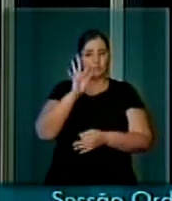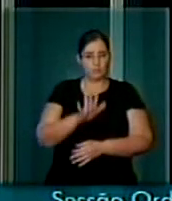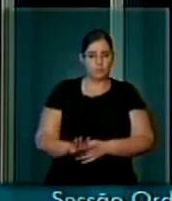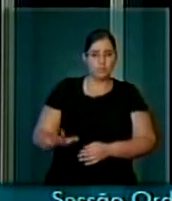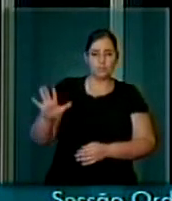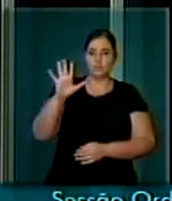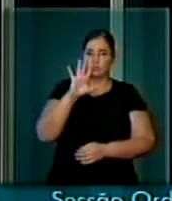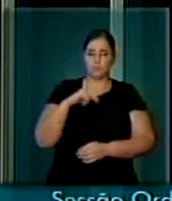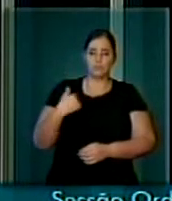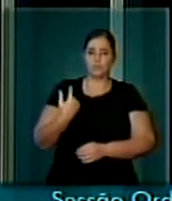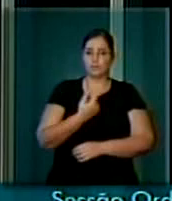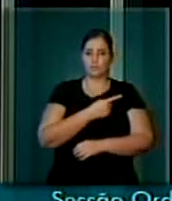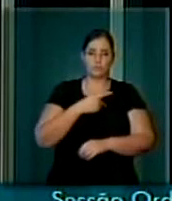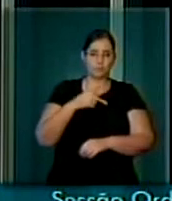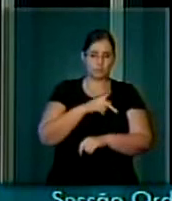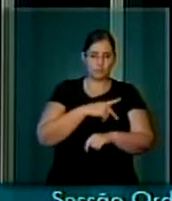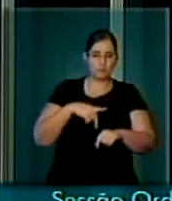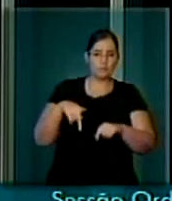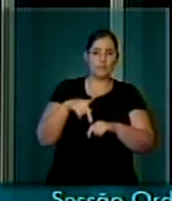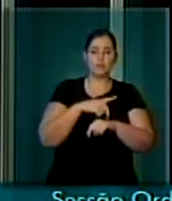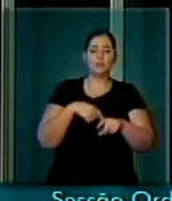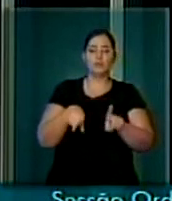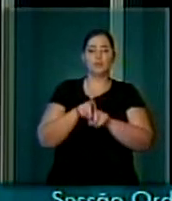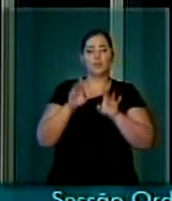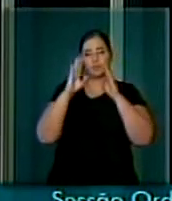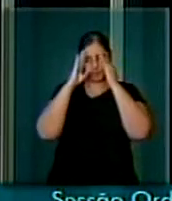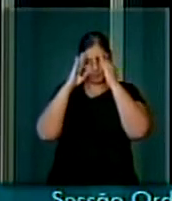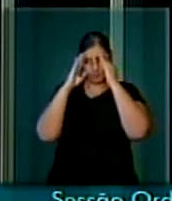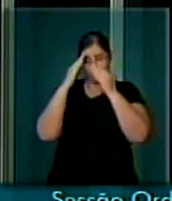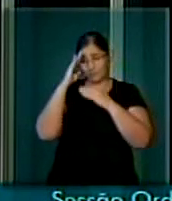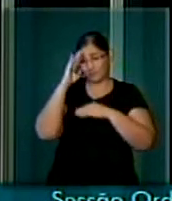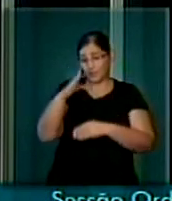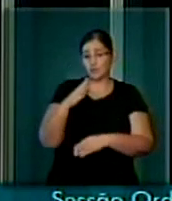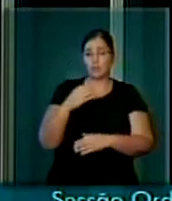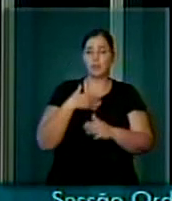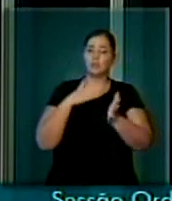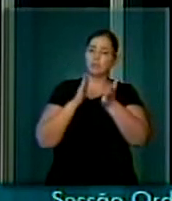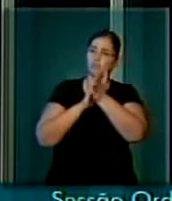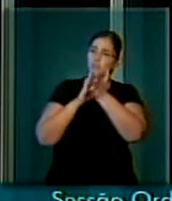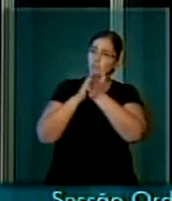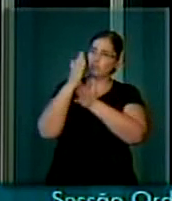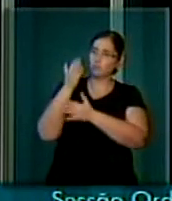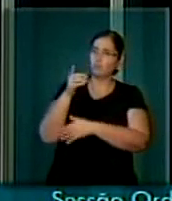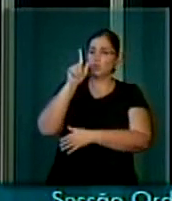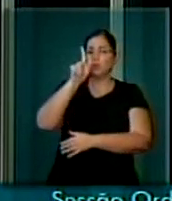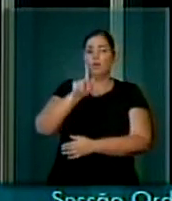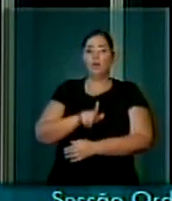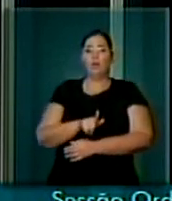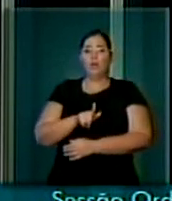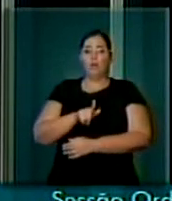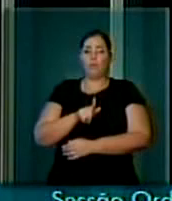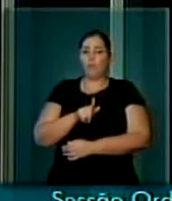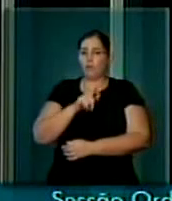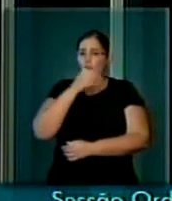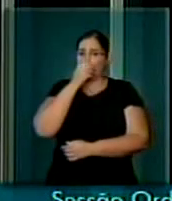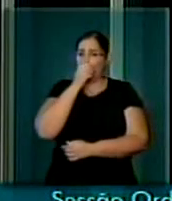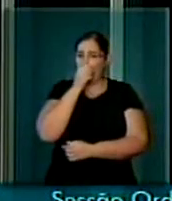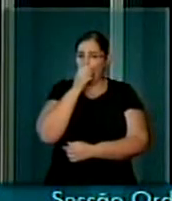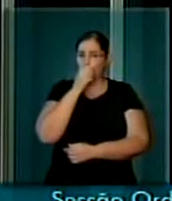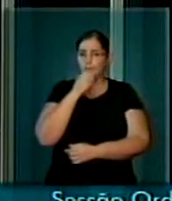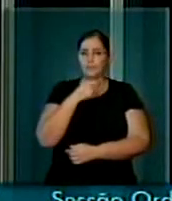do nosso país e, sobretudo, meus aplausos à gestão do senhor de não-presidente,